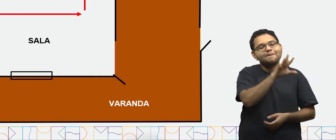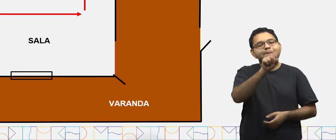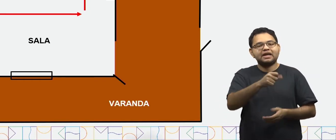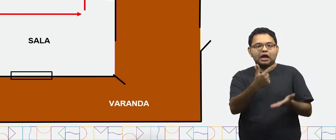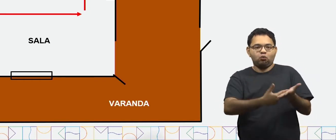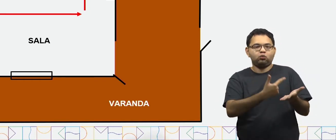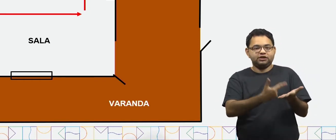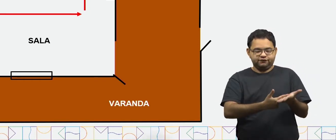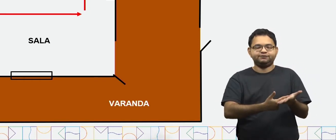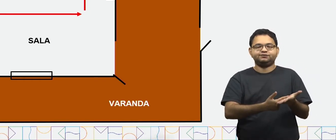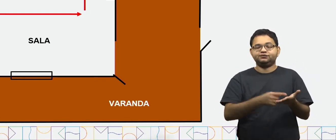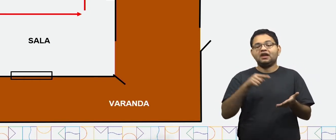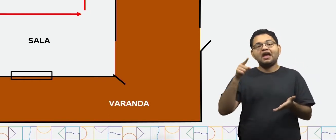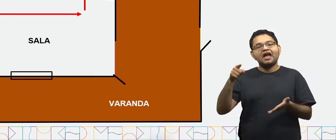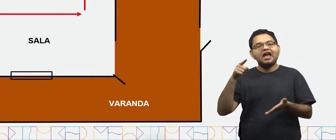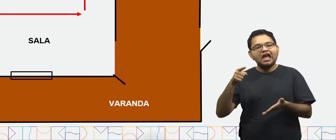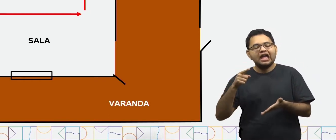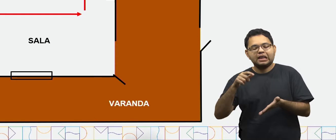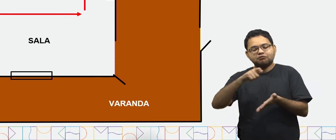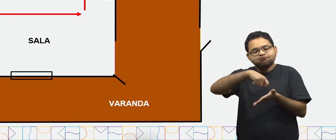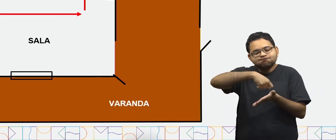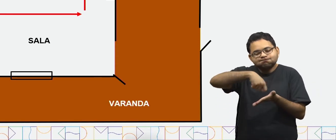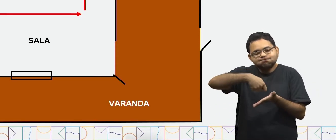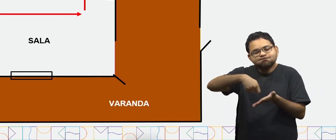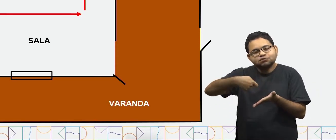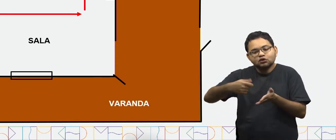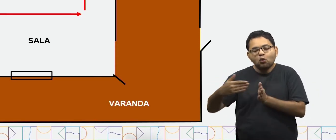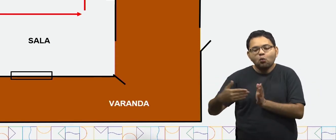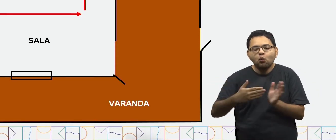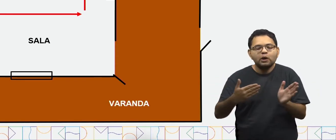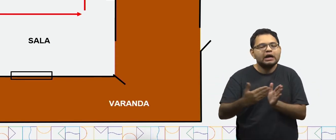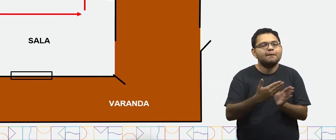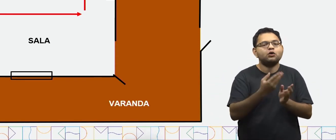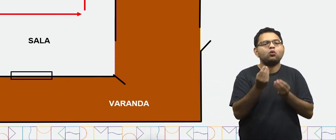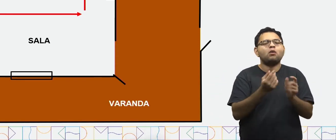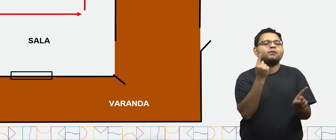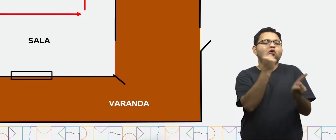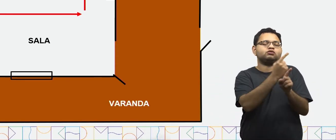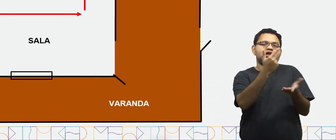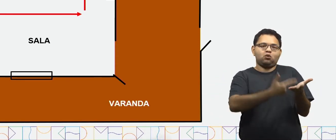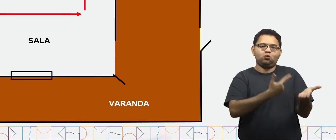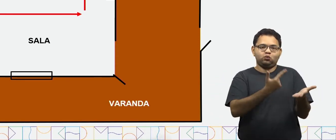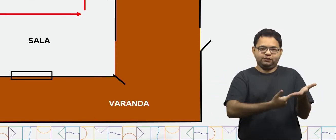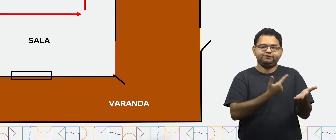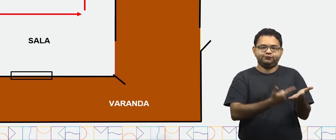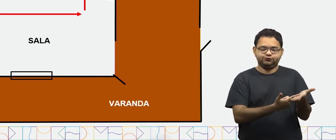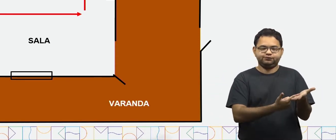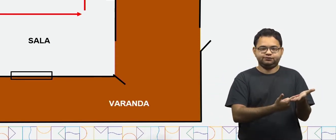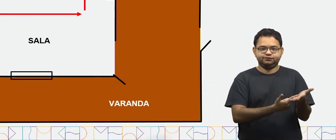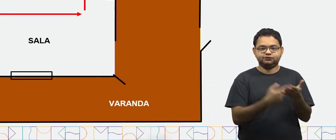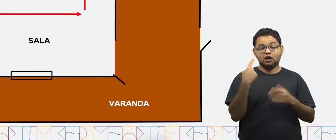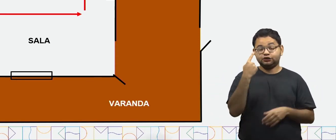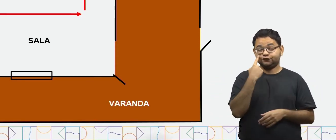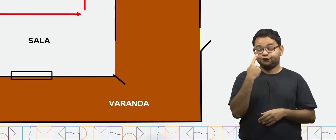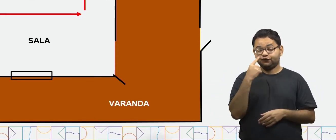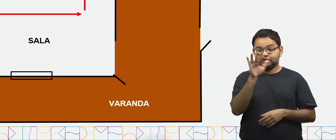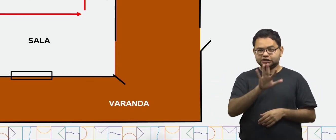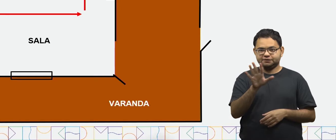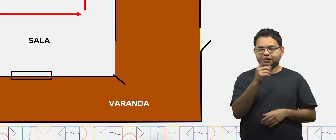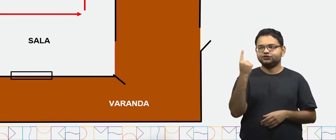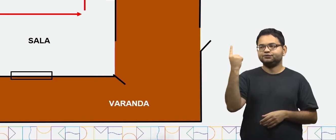Fez um esboço do caminho, que ele deveria fazer, para encontrar esses livros. Como podemos